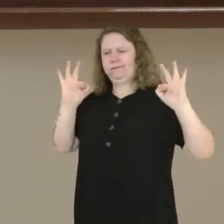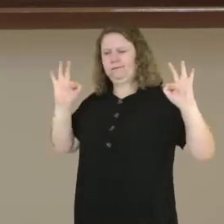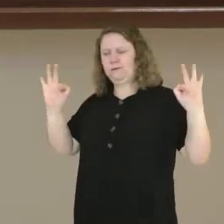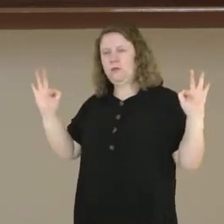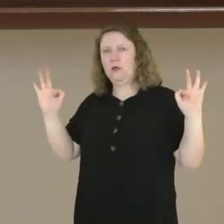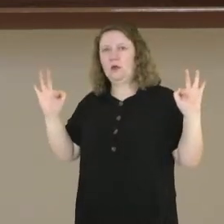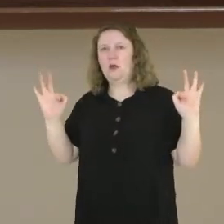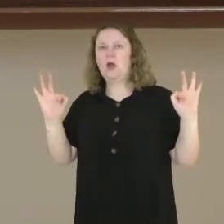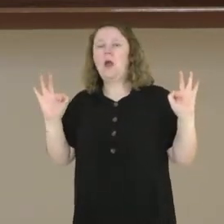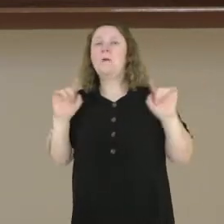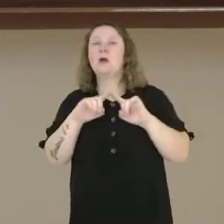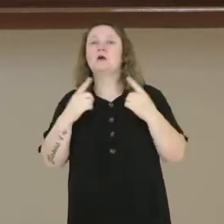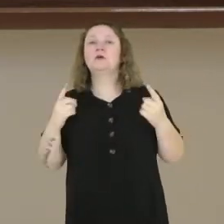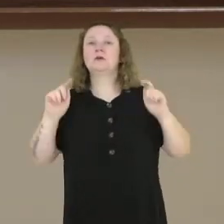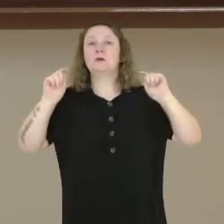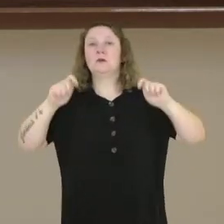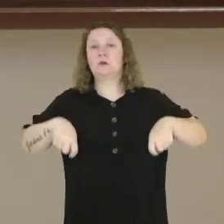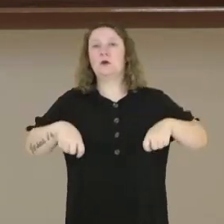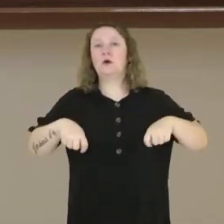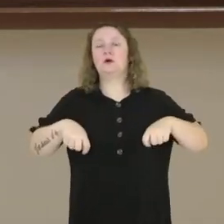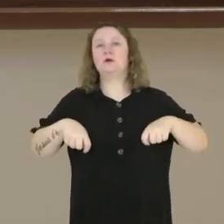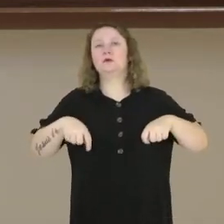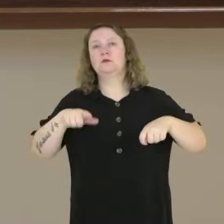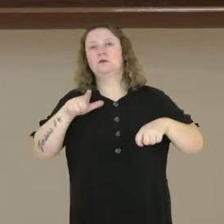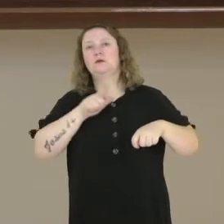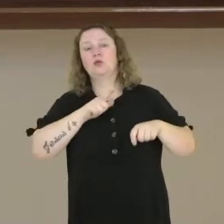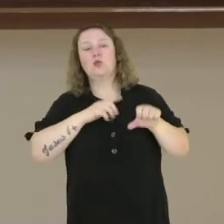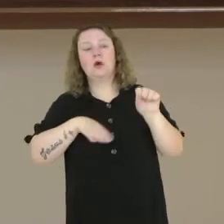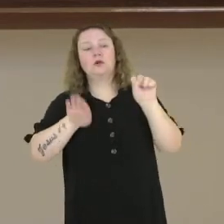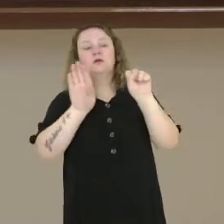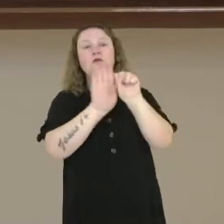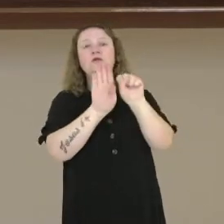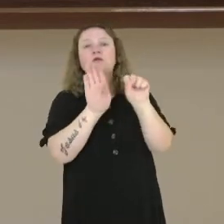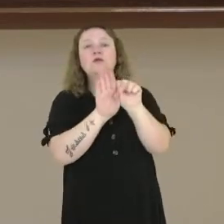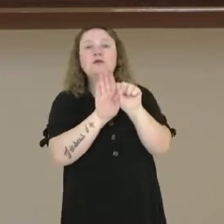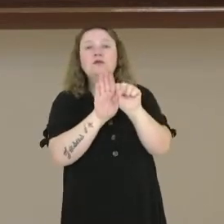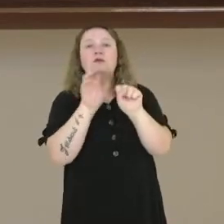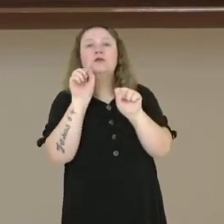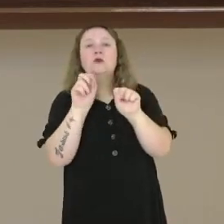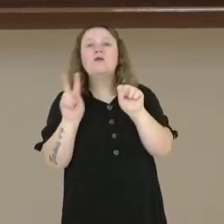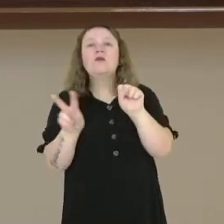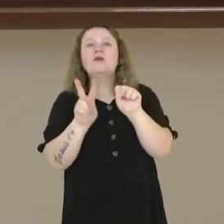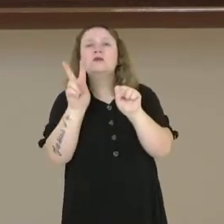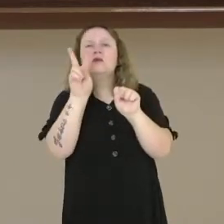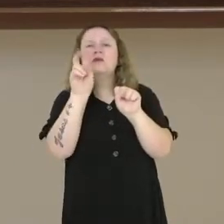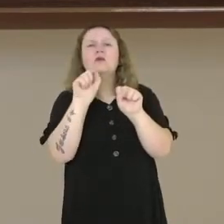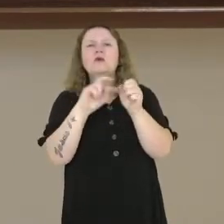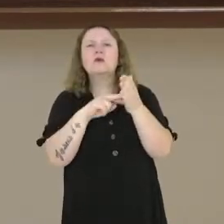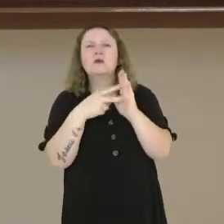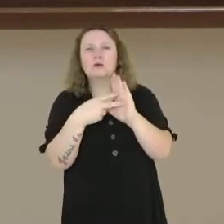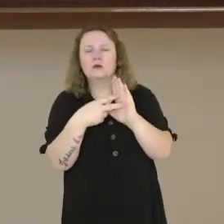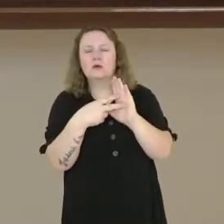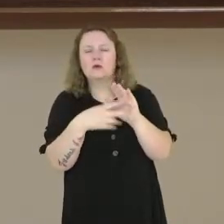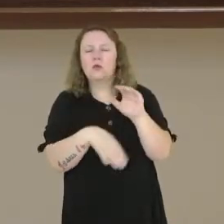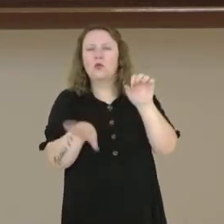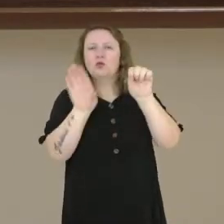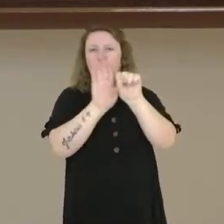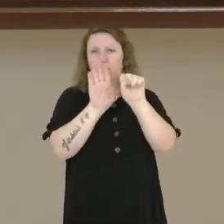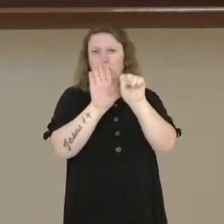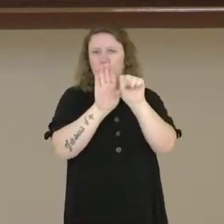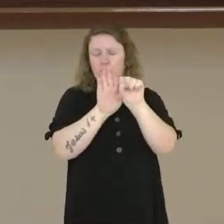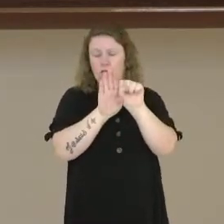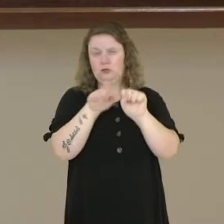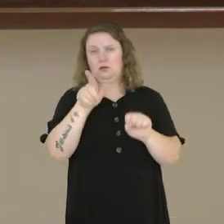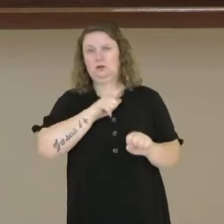só que esses enunciados podem vir a ter valor de substantivo. Então, quando eu tenho uma palavrinha só, é um substantivo. Quando eu